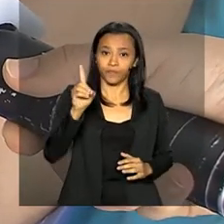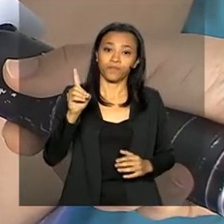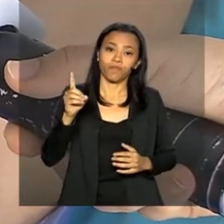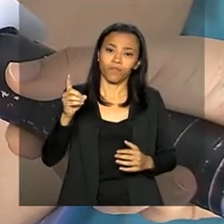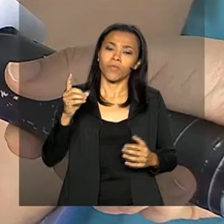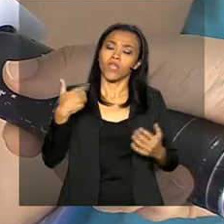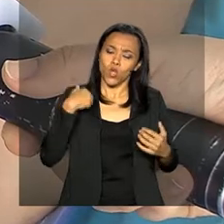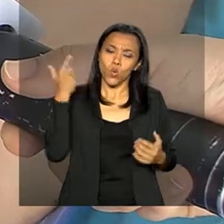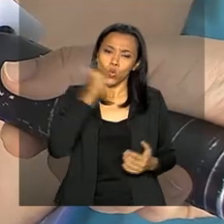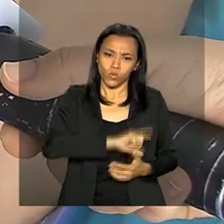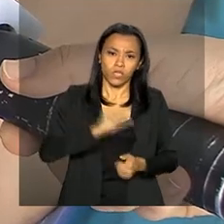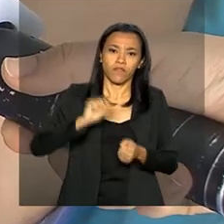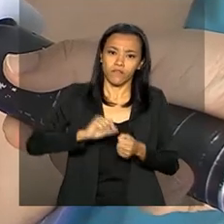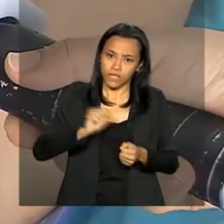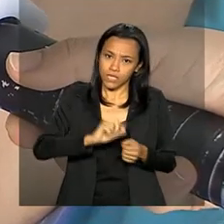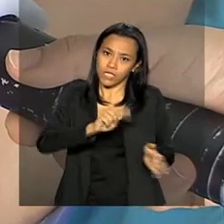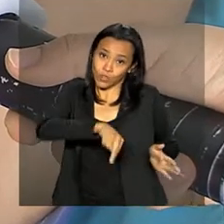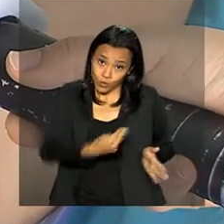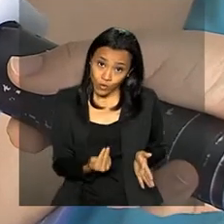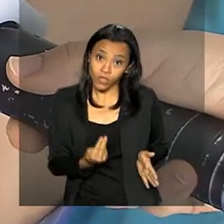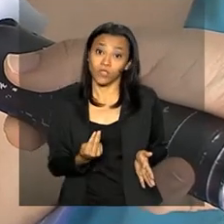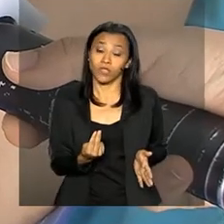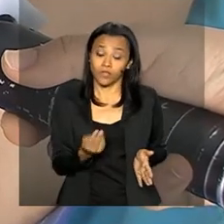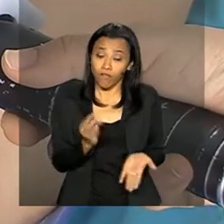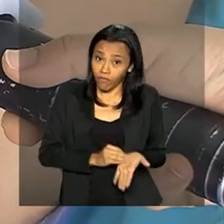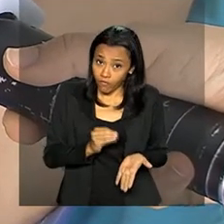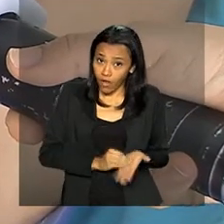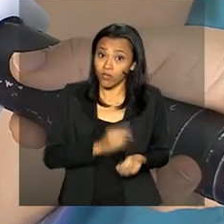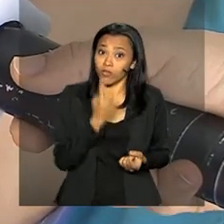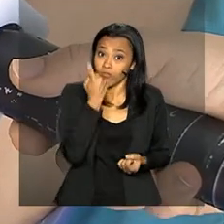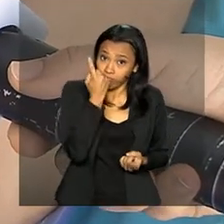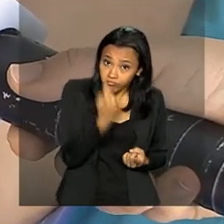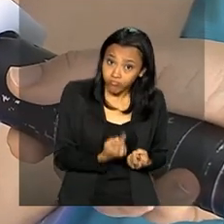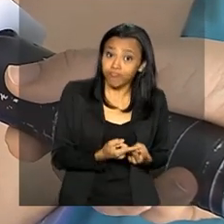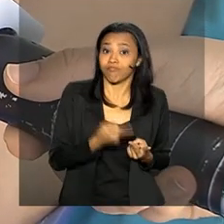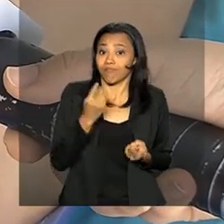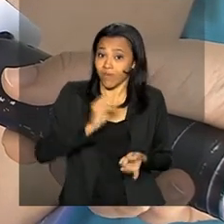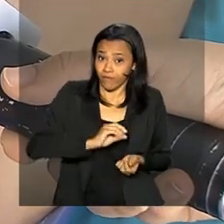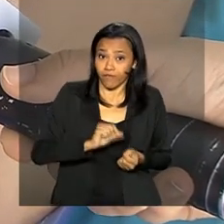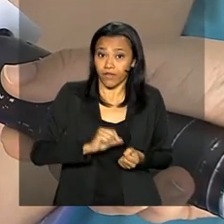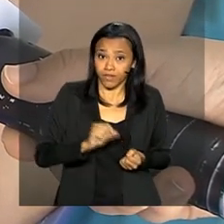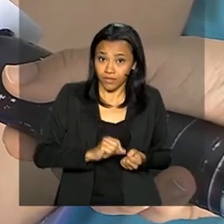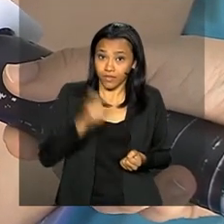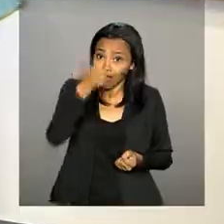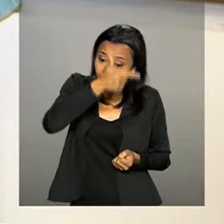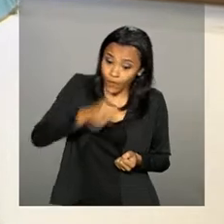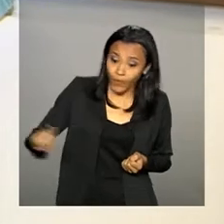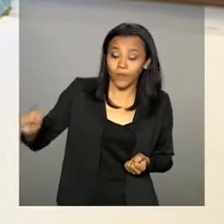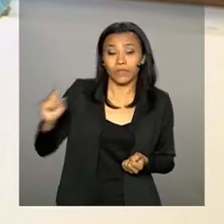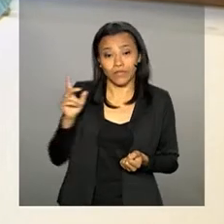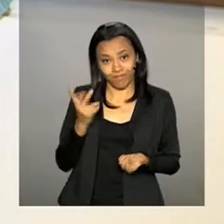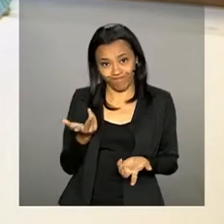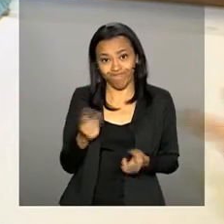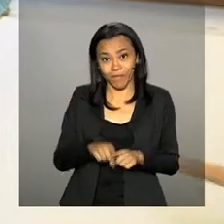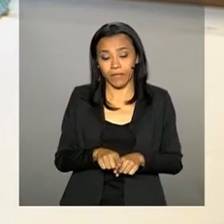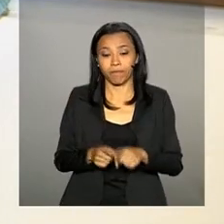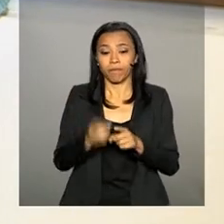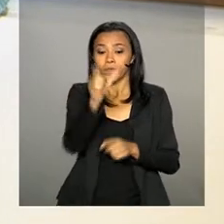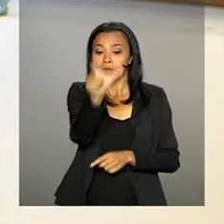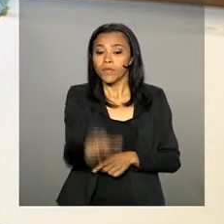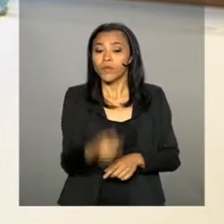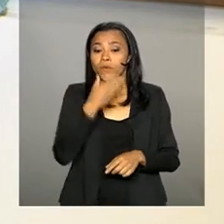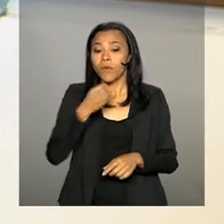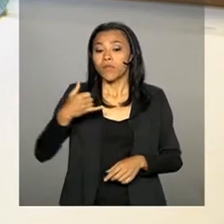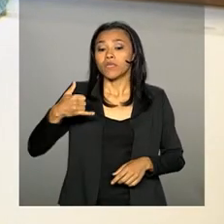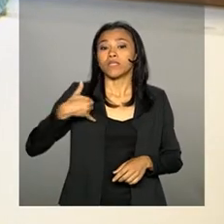feio da cirurgia e estou fazendo, falta mais uma para fazer, que é da próstata. Antônio, de 67